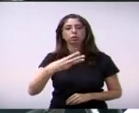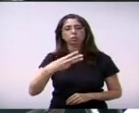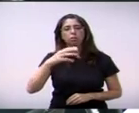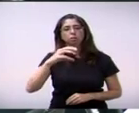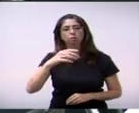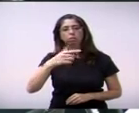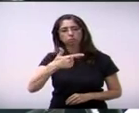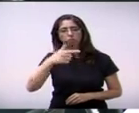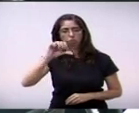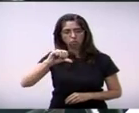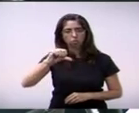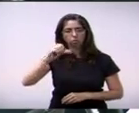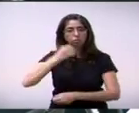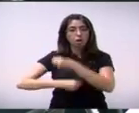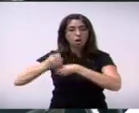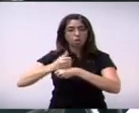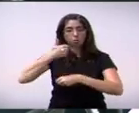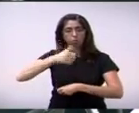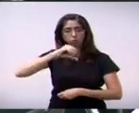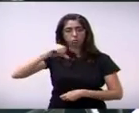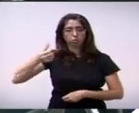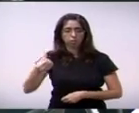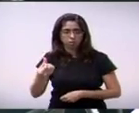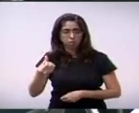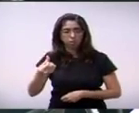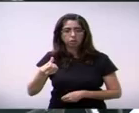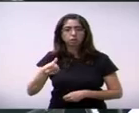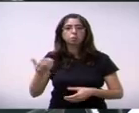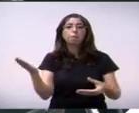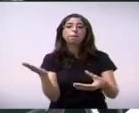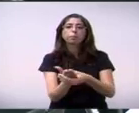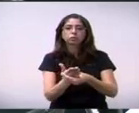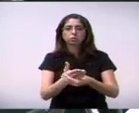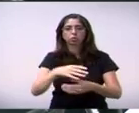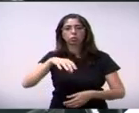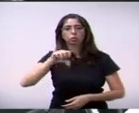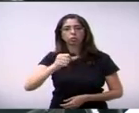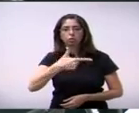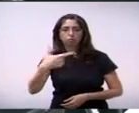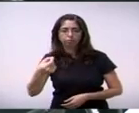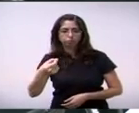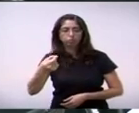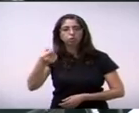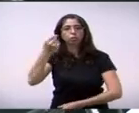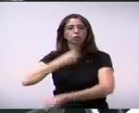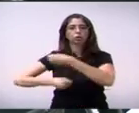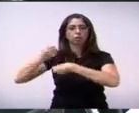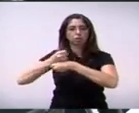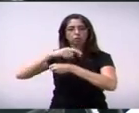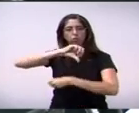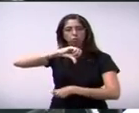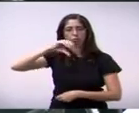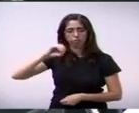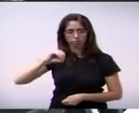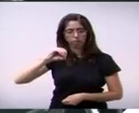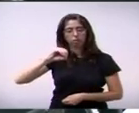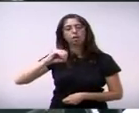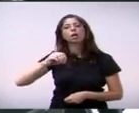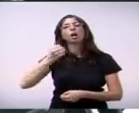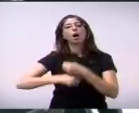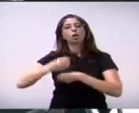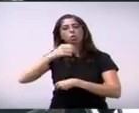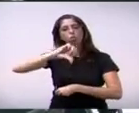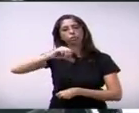constantes do processo 820, barra 90, de 91, e